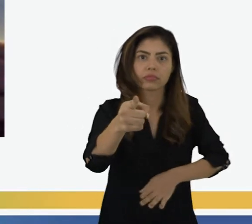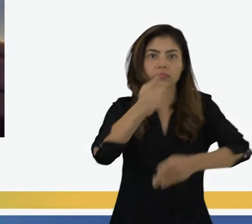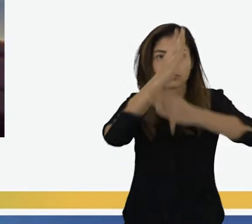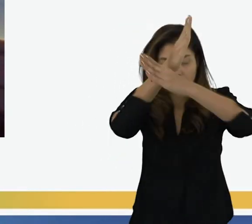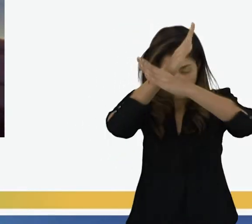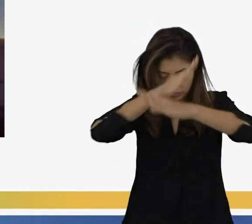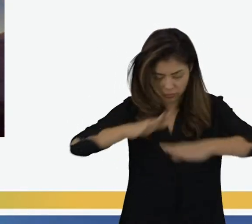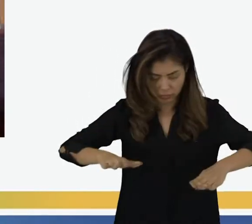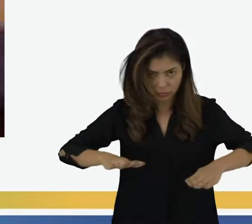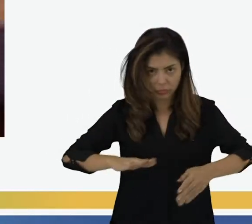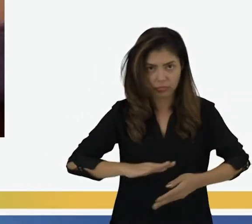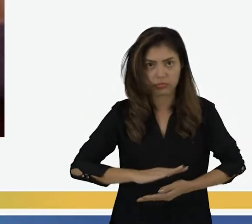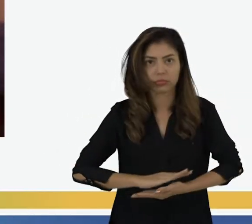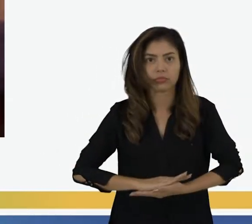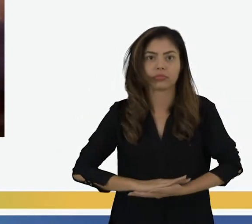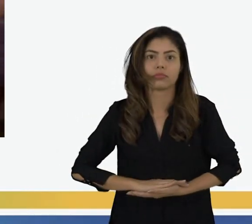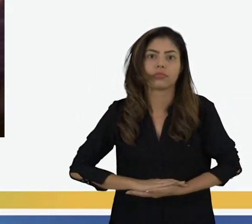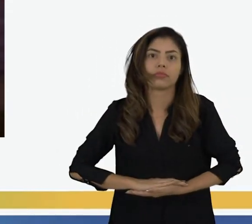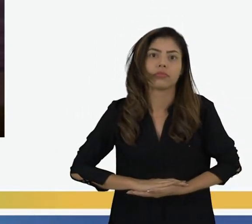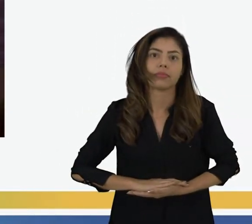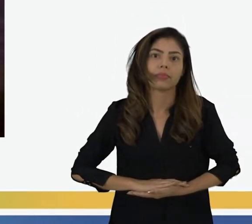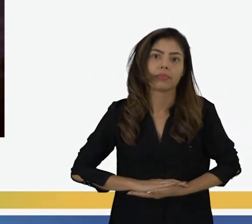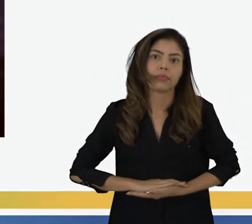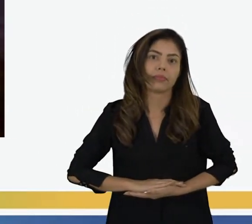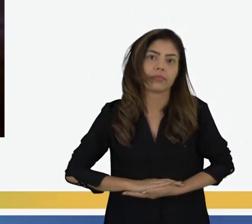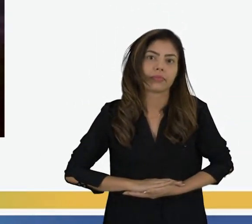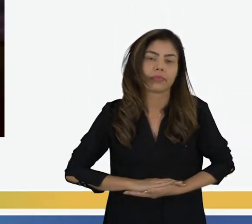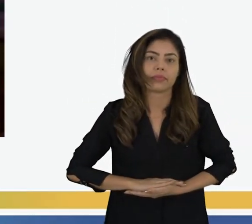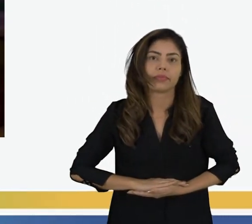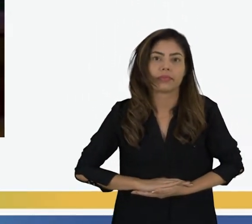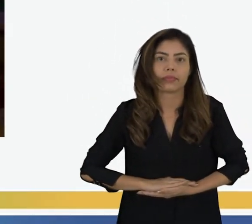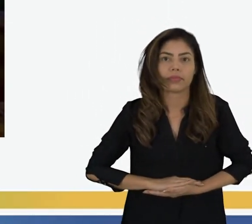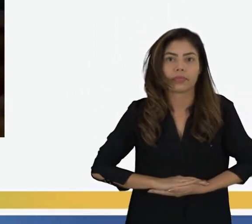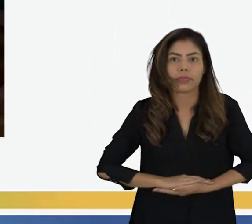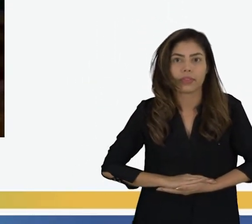Neste ciclo sem fim